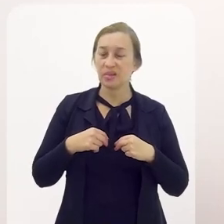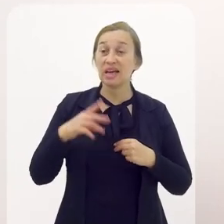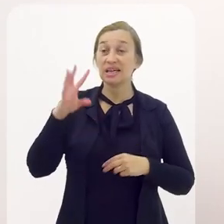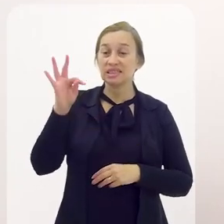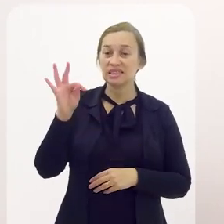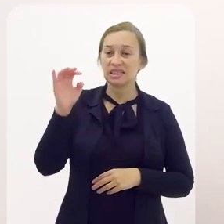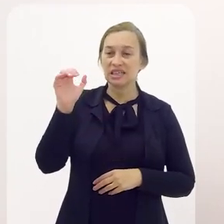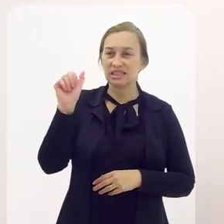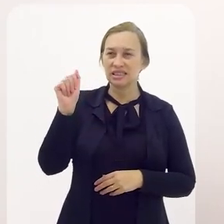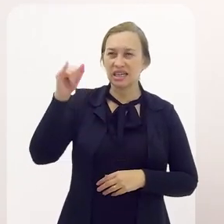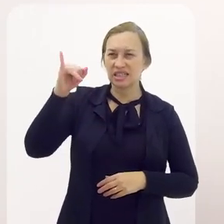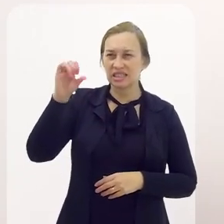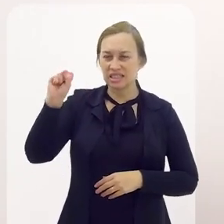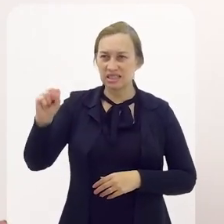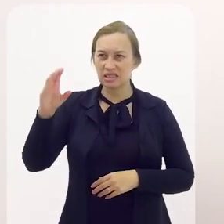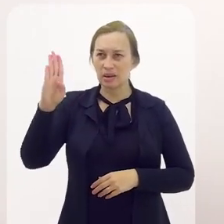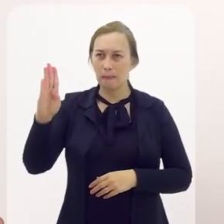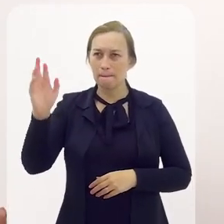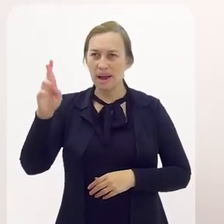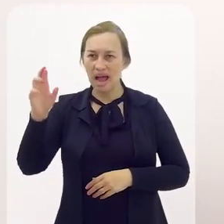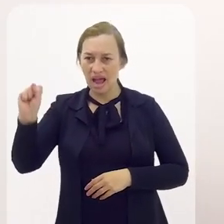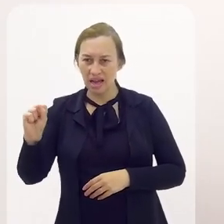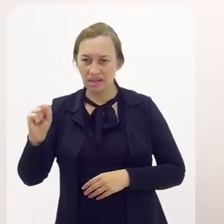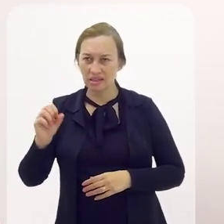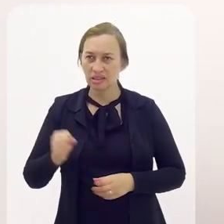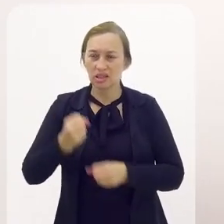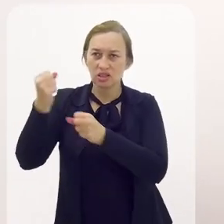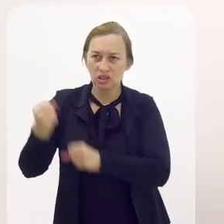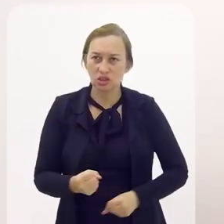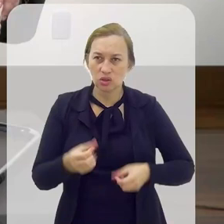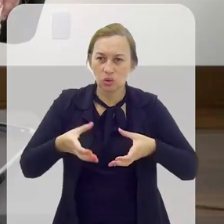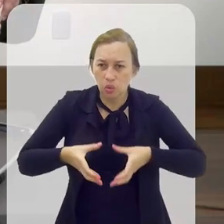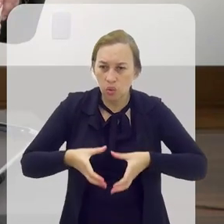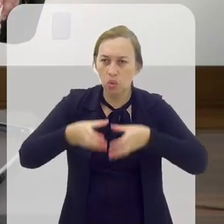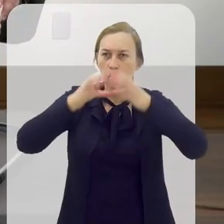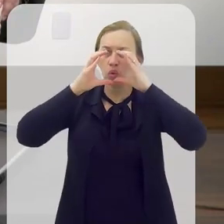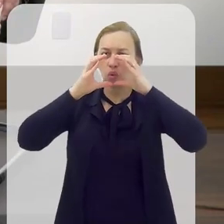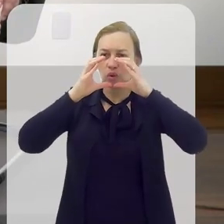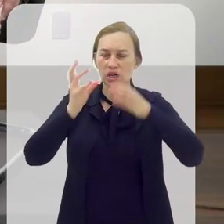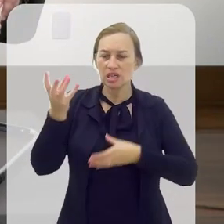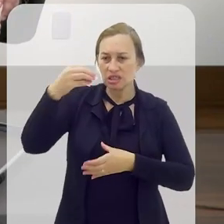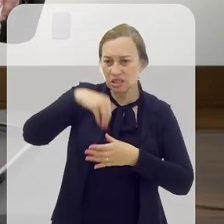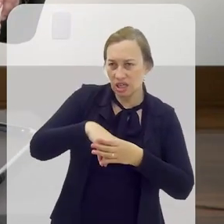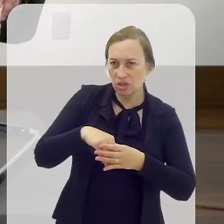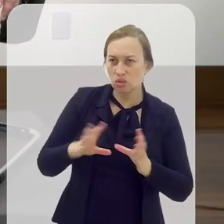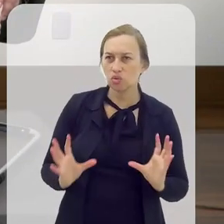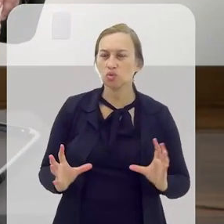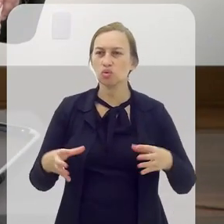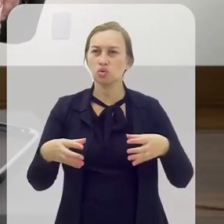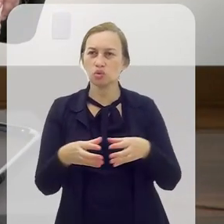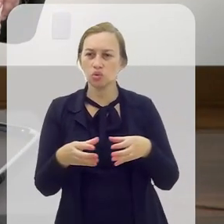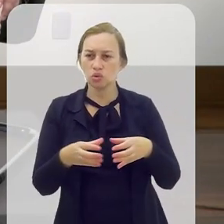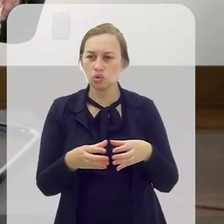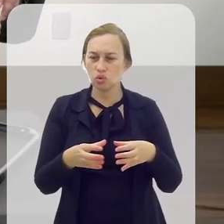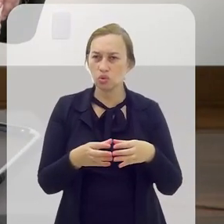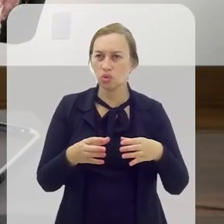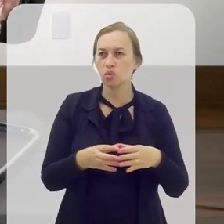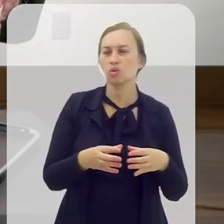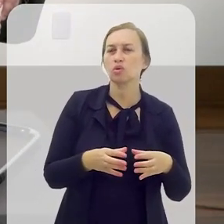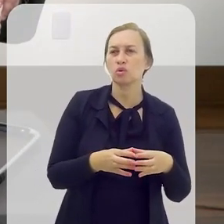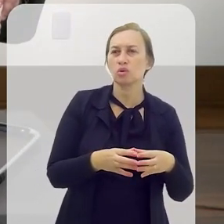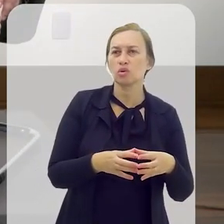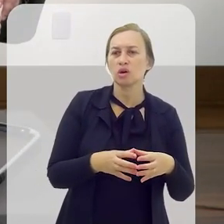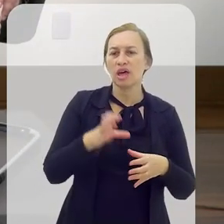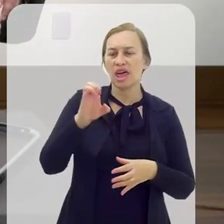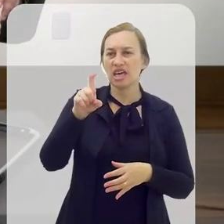da Atamis Bárbara, que é responsável pelo xamanismo dentro do grupo do Instituto Expo Religião,